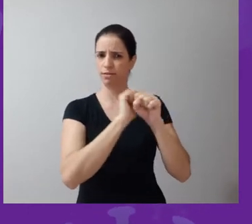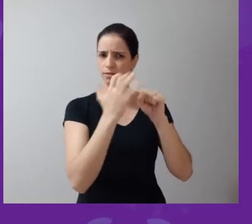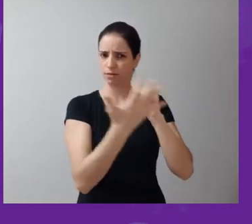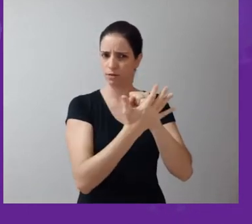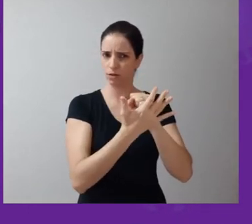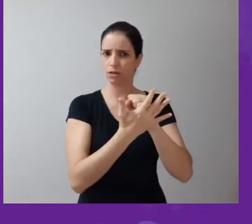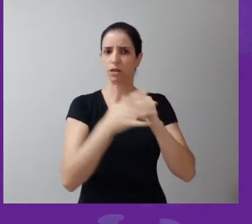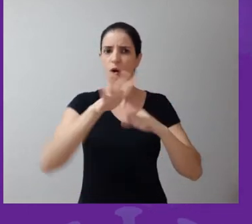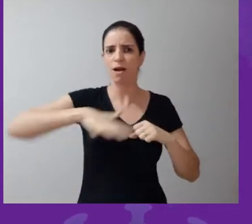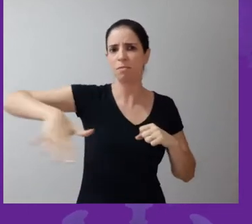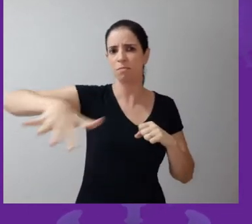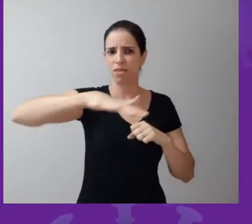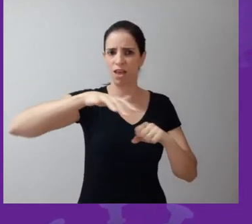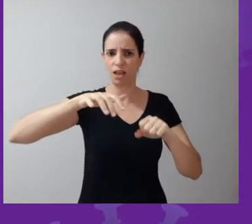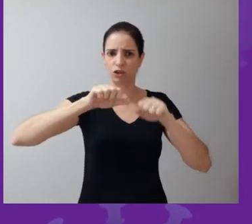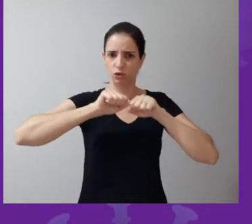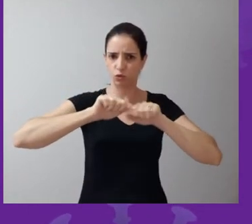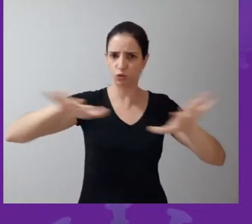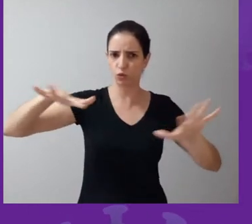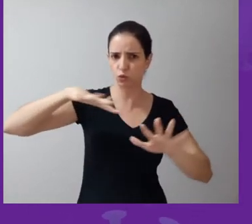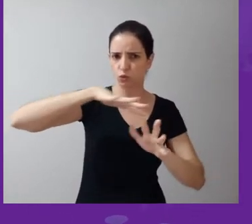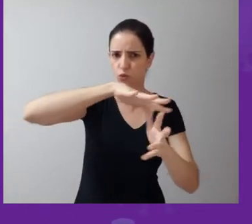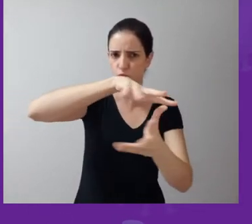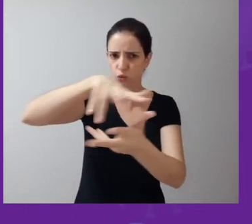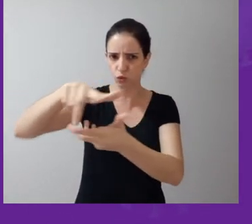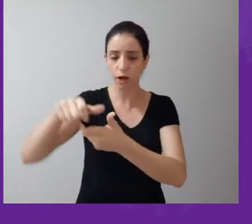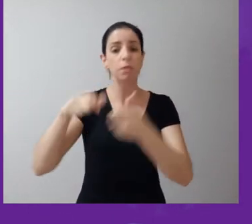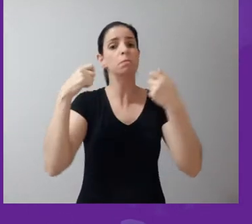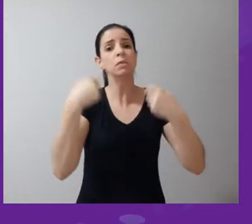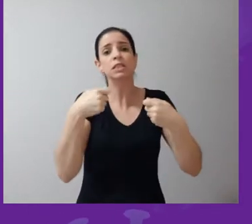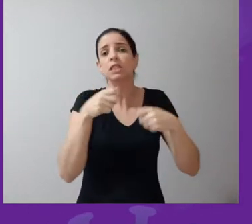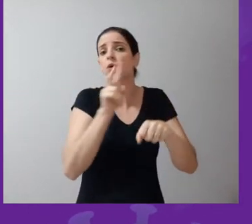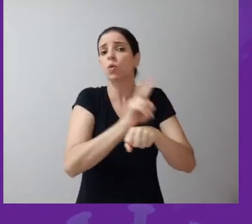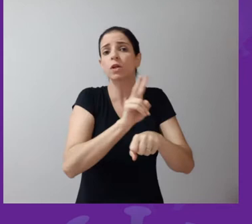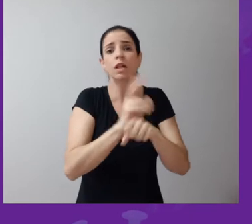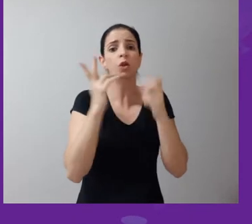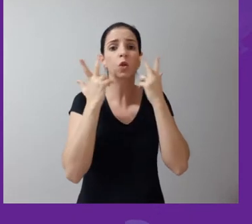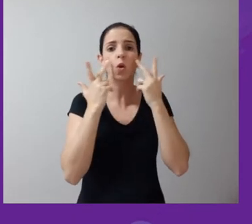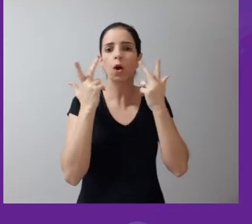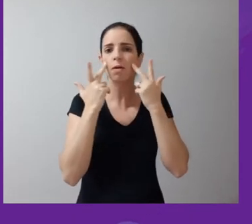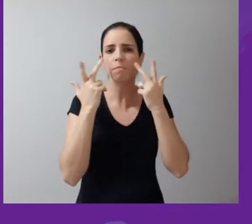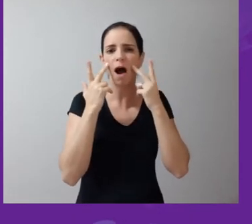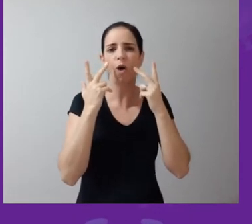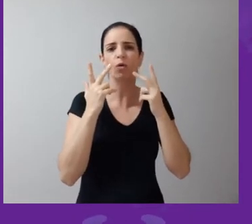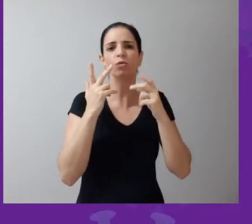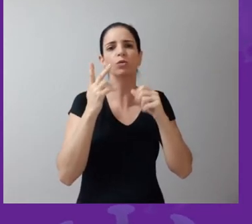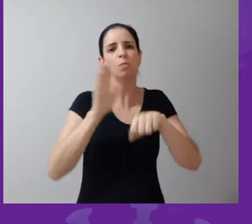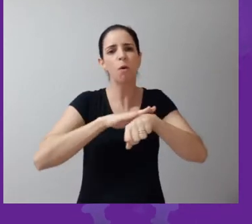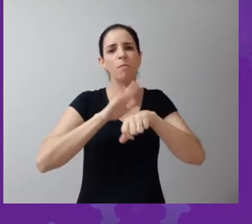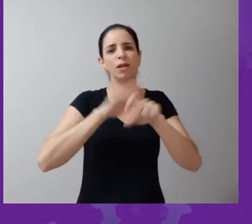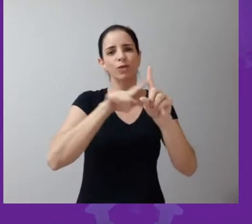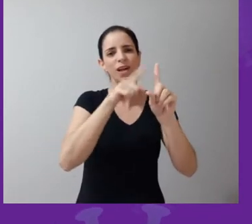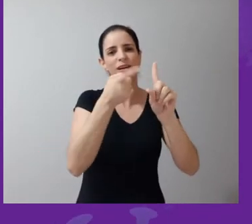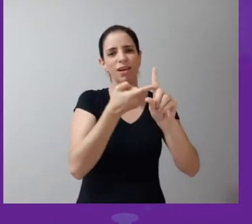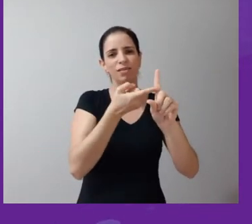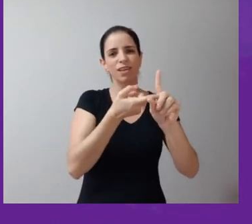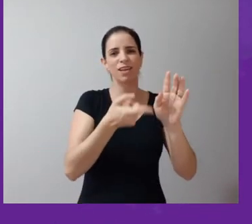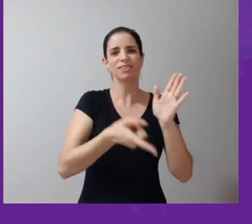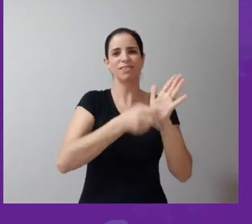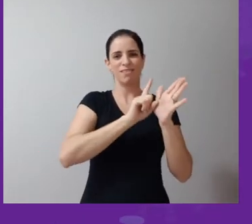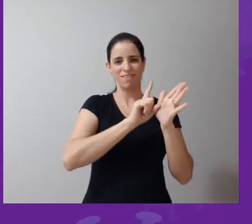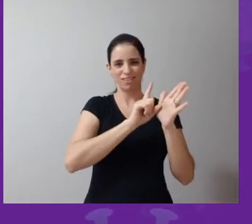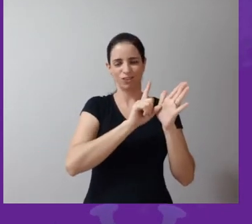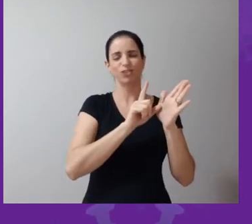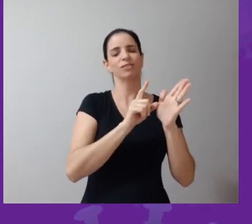epidemia que nós estamos vivendo, ela deverá receber os cuidados normais que receberia no seu pré-natal, independente da situação do